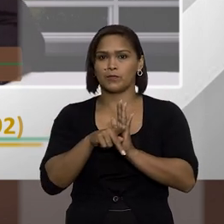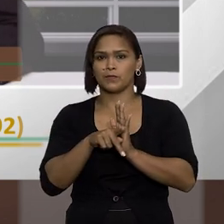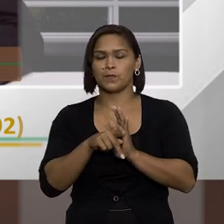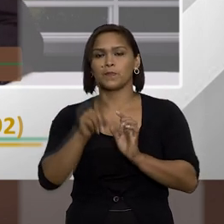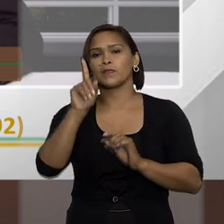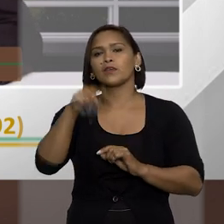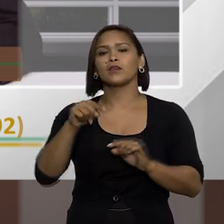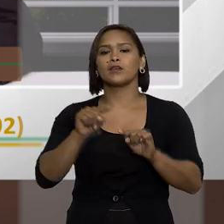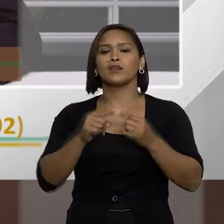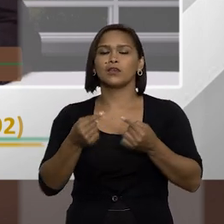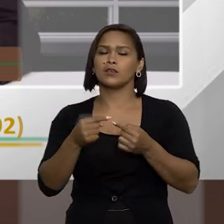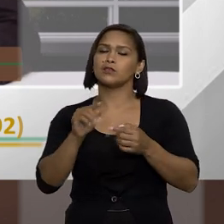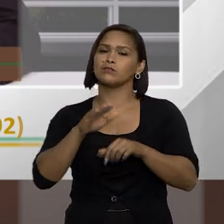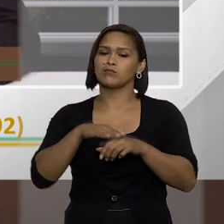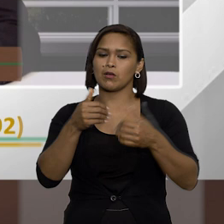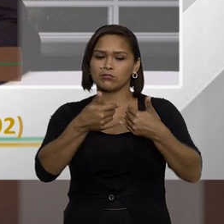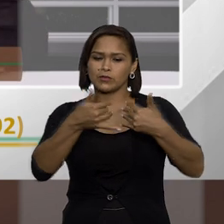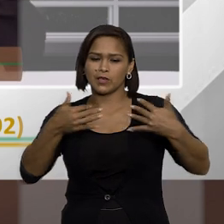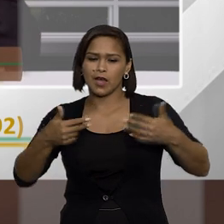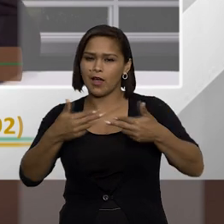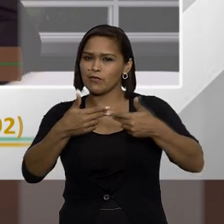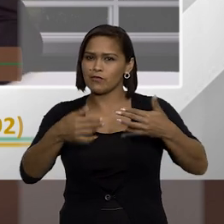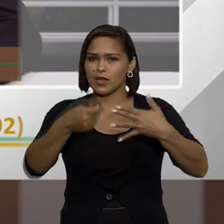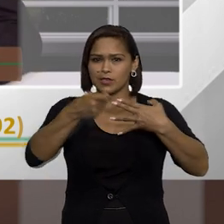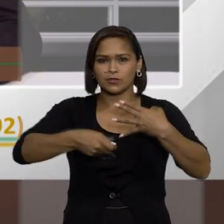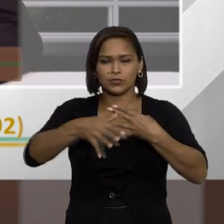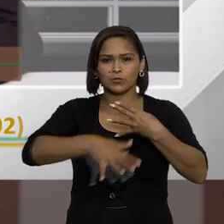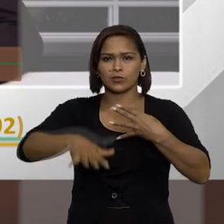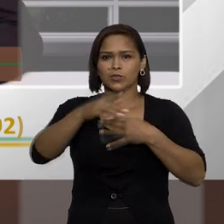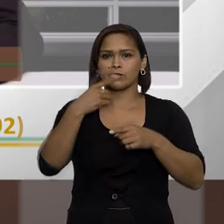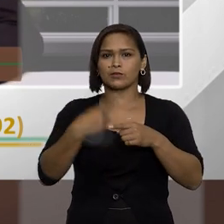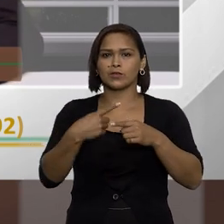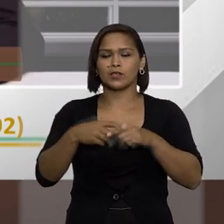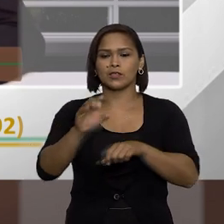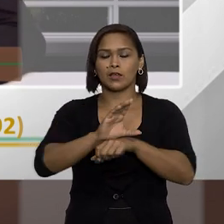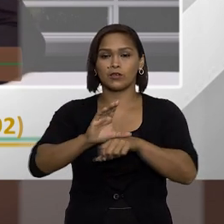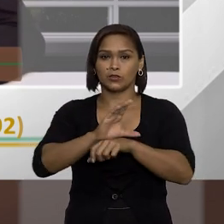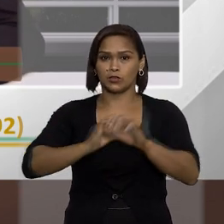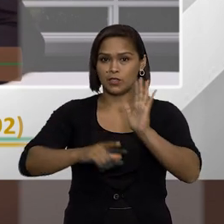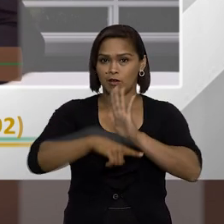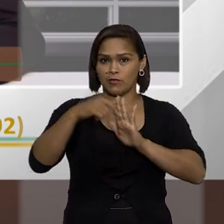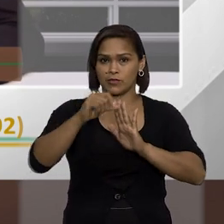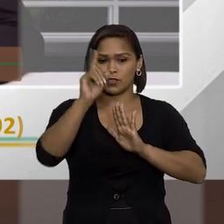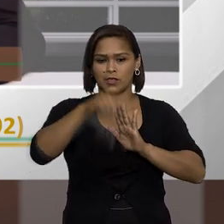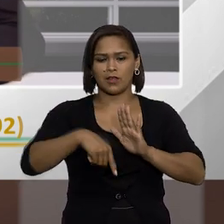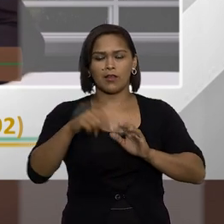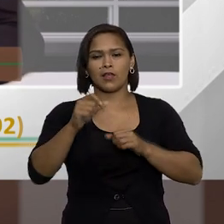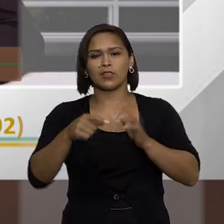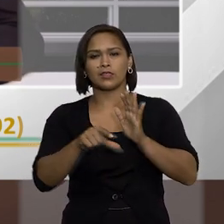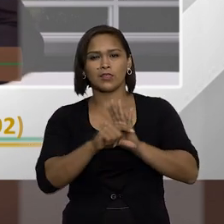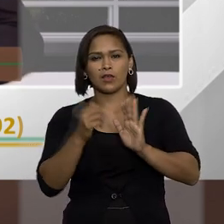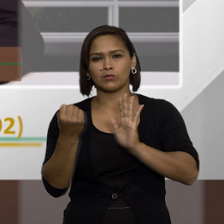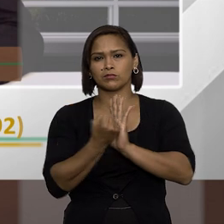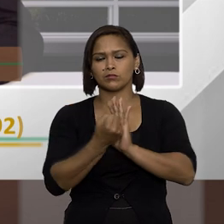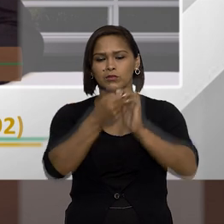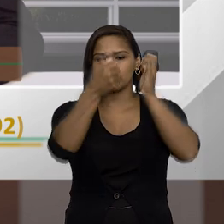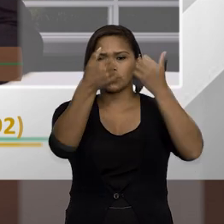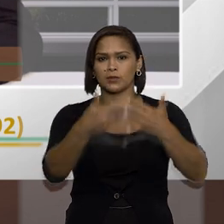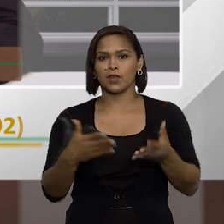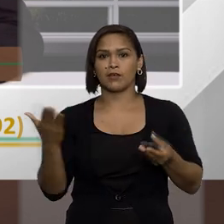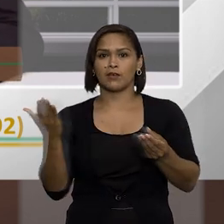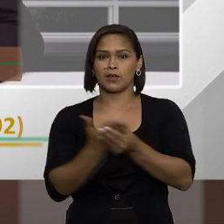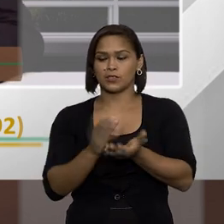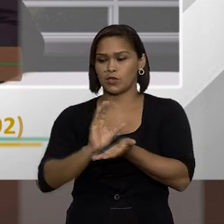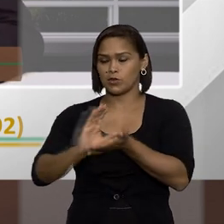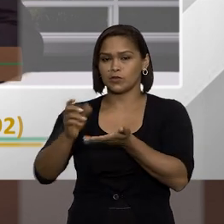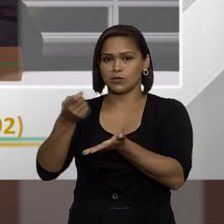próprio e isso deu margem para muitas jurisprudências até porque na constituição federal ela tem um dispositivo que fala que